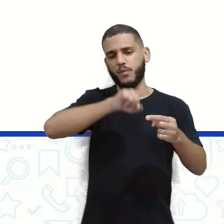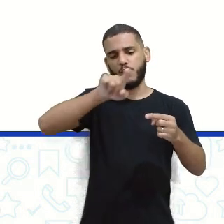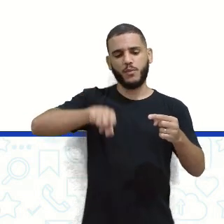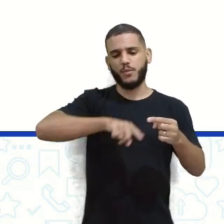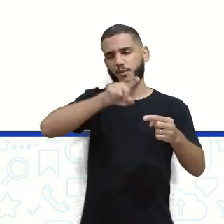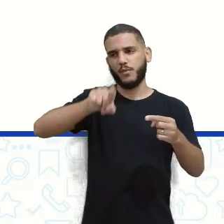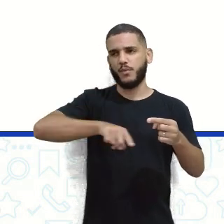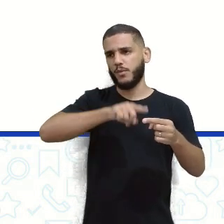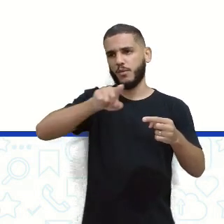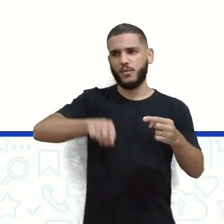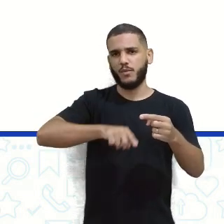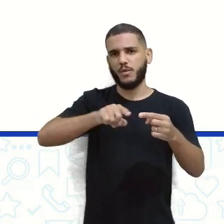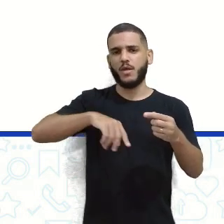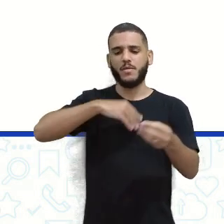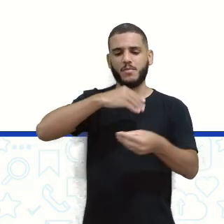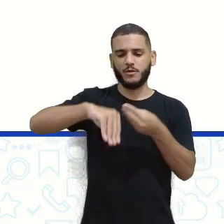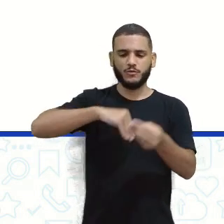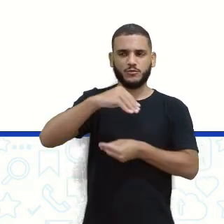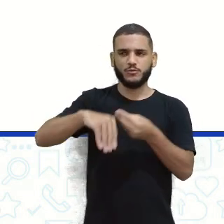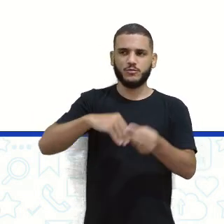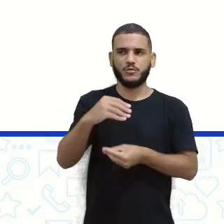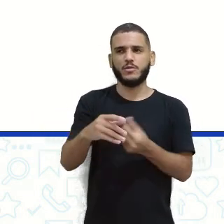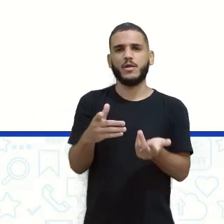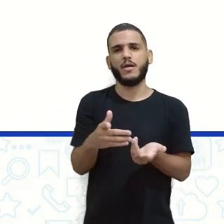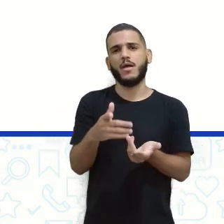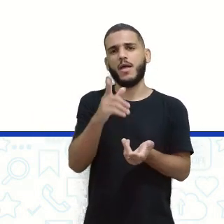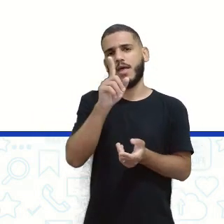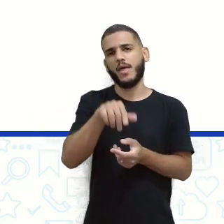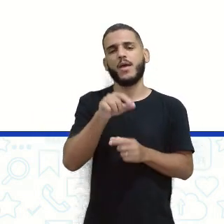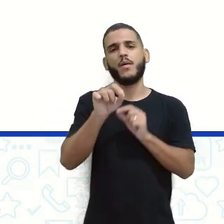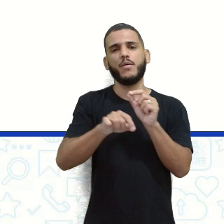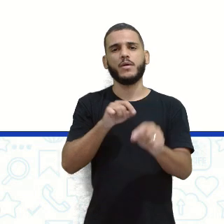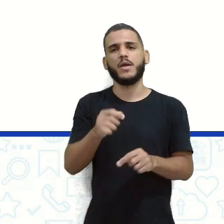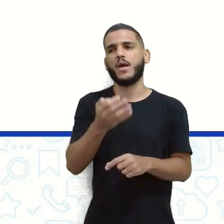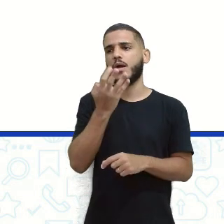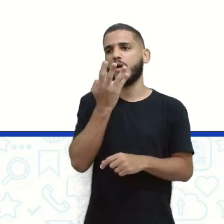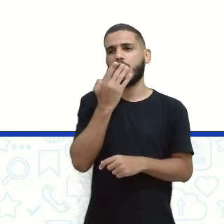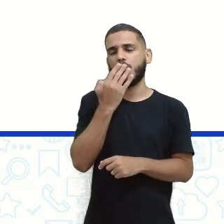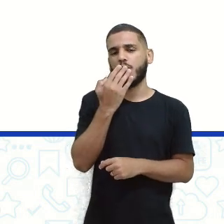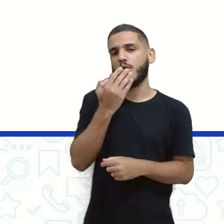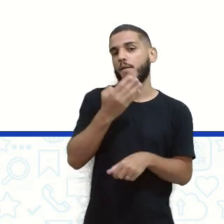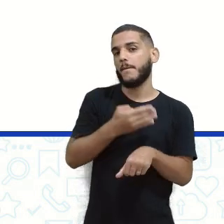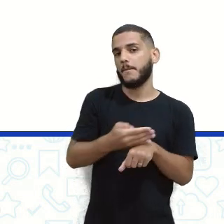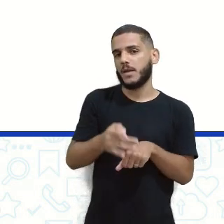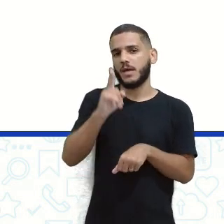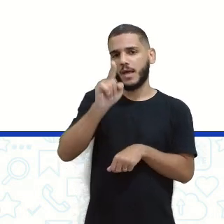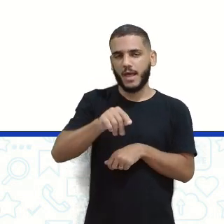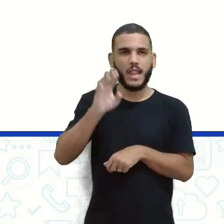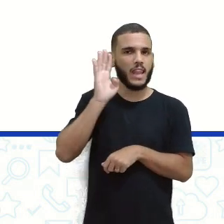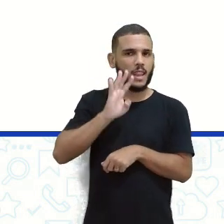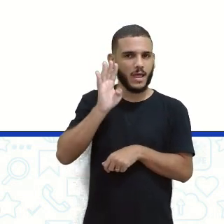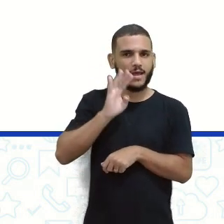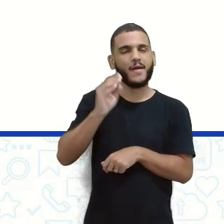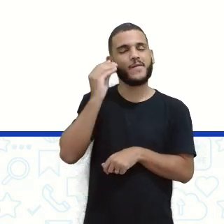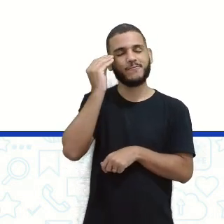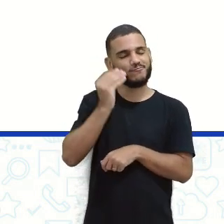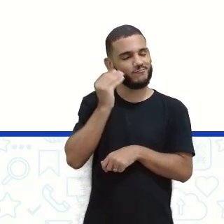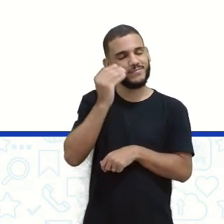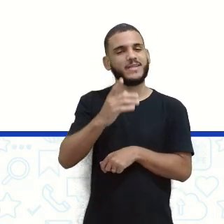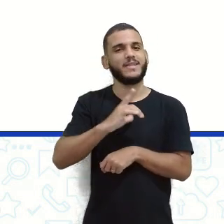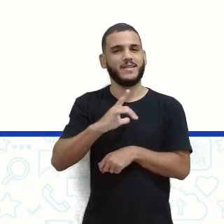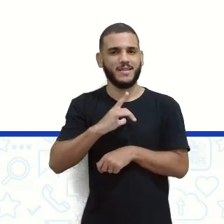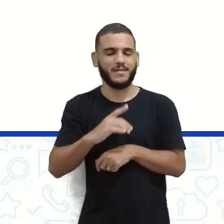essas cores se misturam e a gente termina vendo o disco girando branco. É muito legal essa experiência, né, professora Isabel?